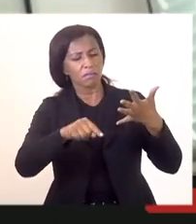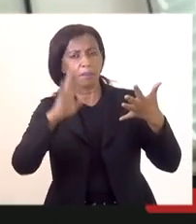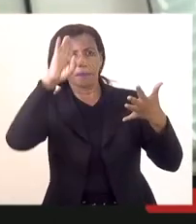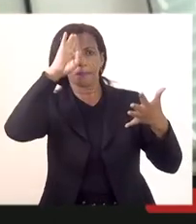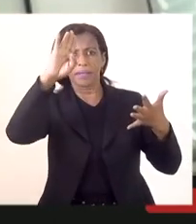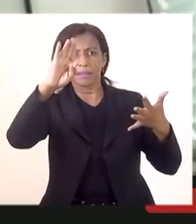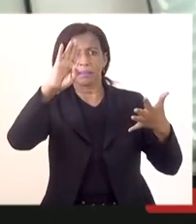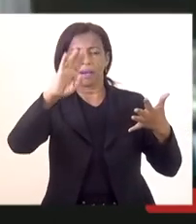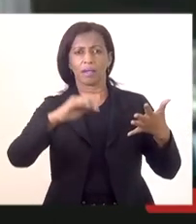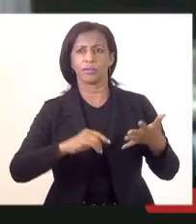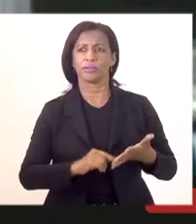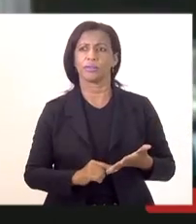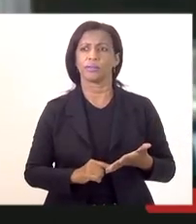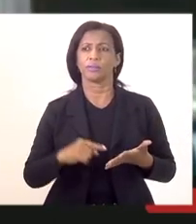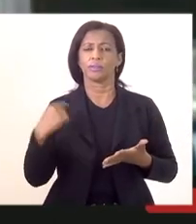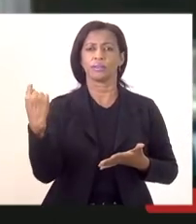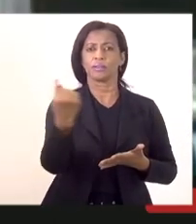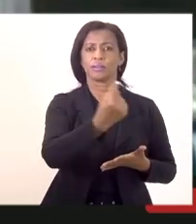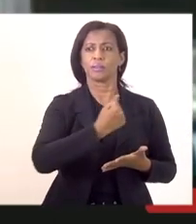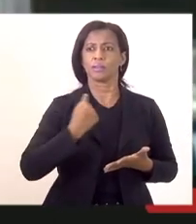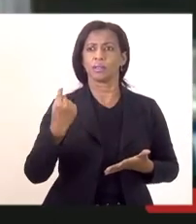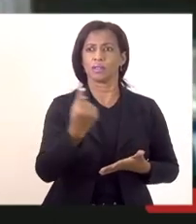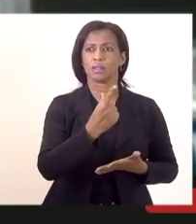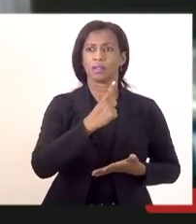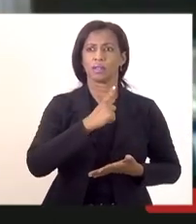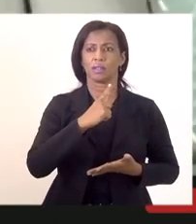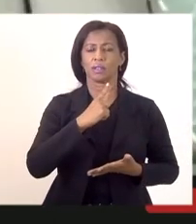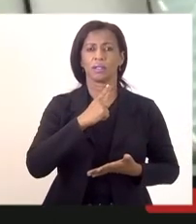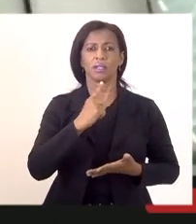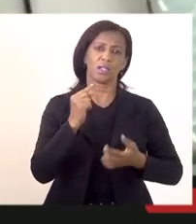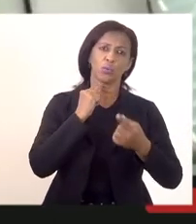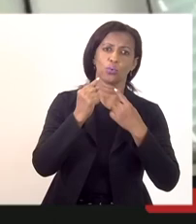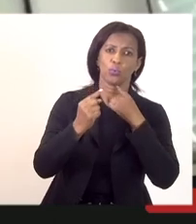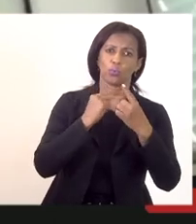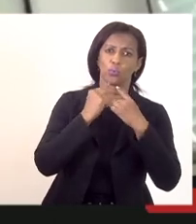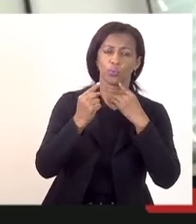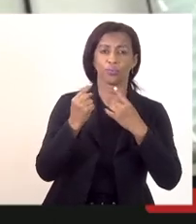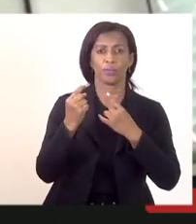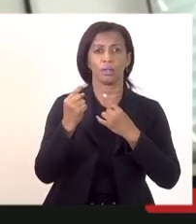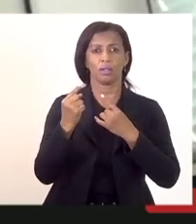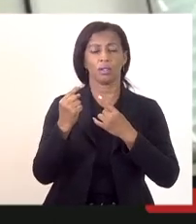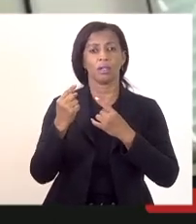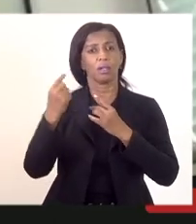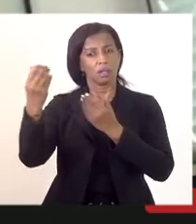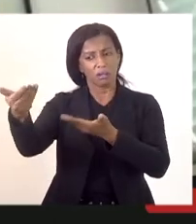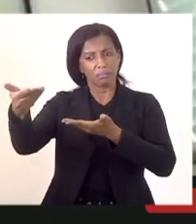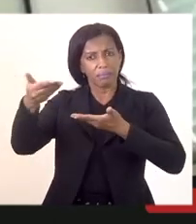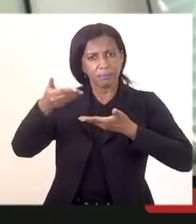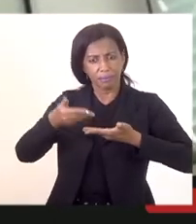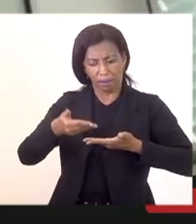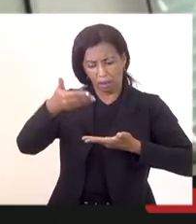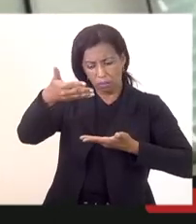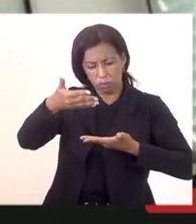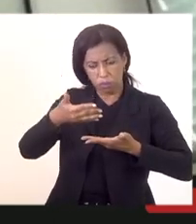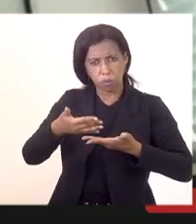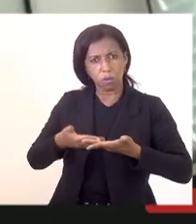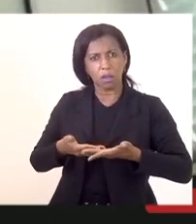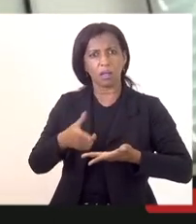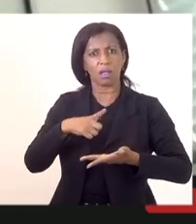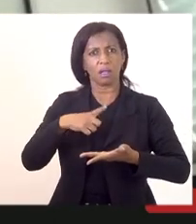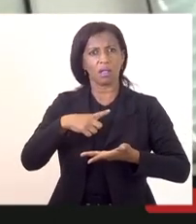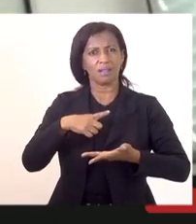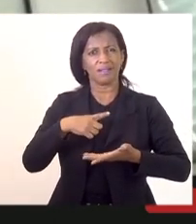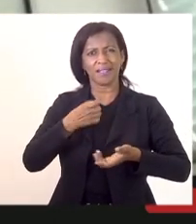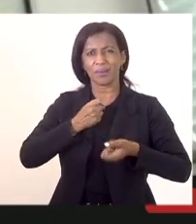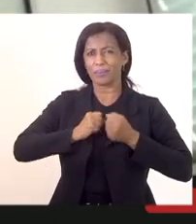que a gente tem dúvida e que chegaram às demandas aqui. Eu tenho certeza que as